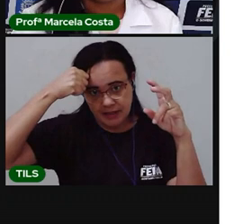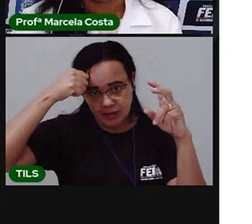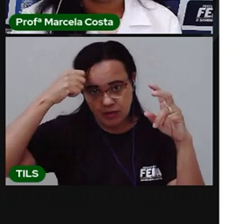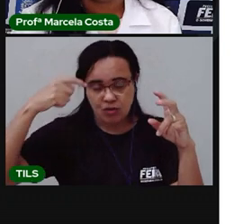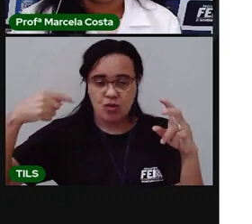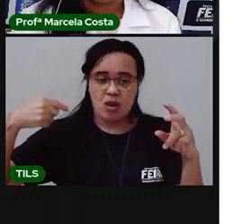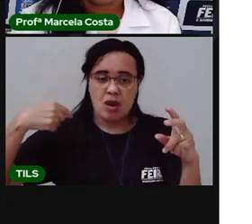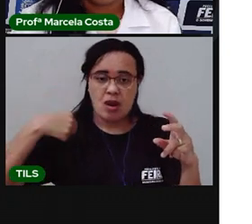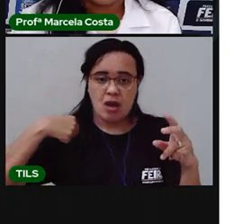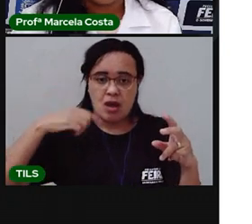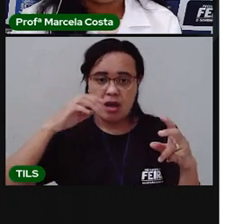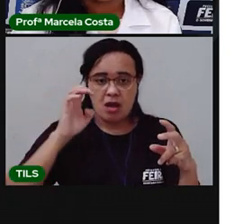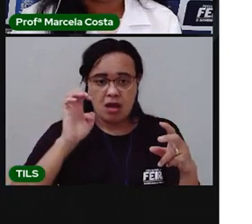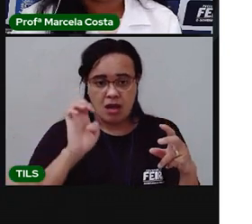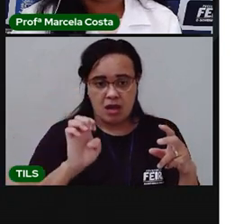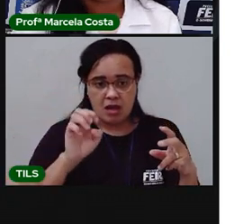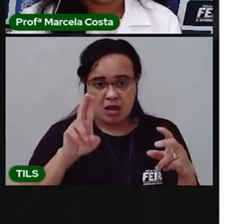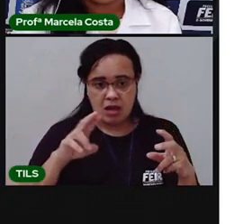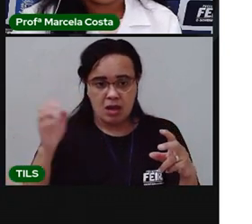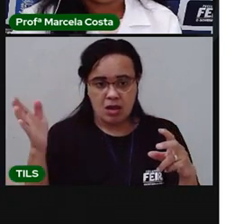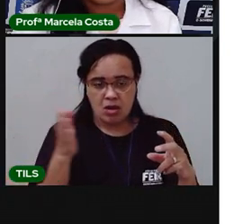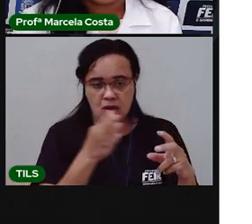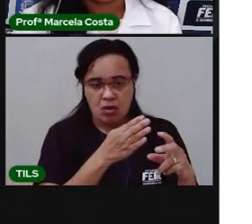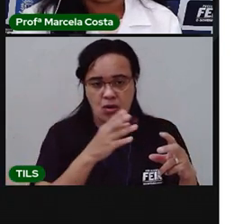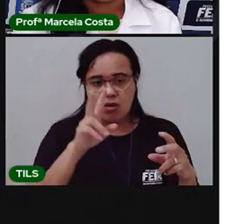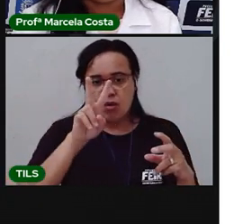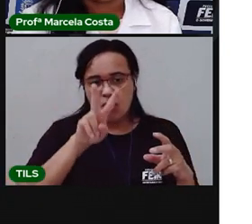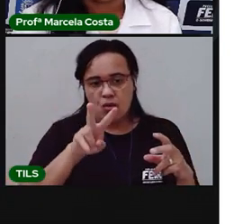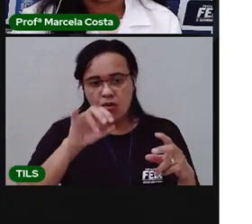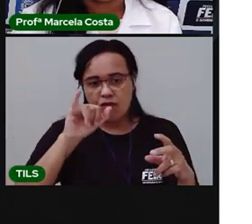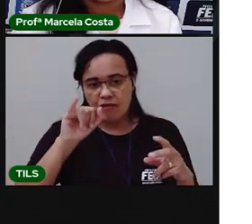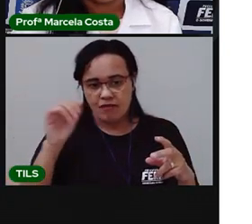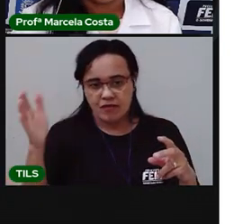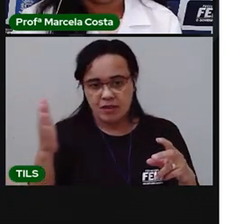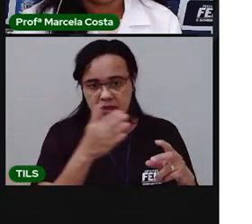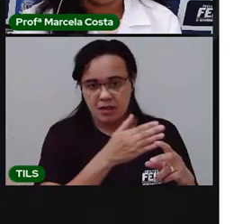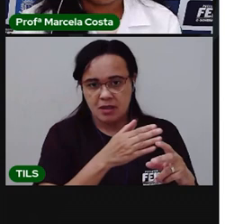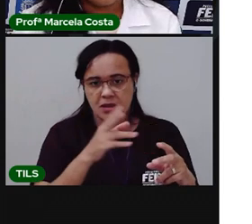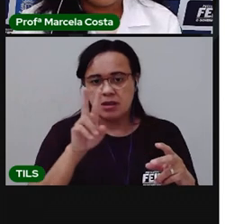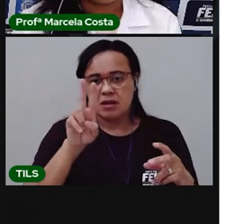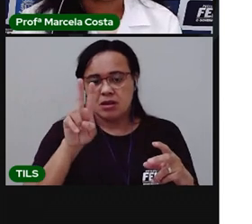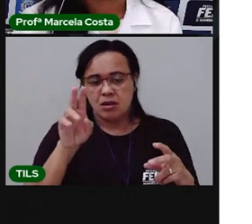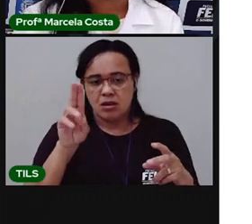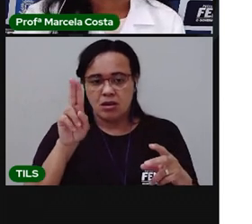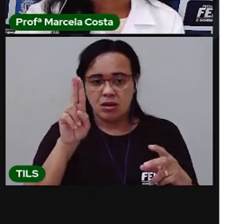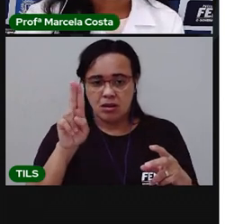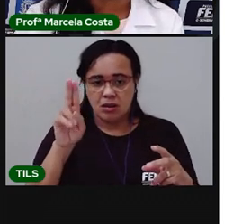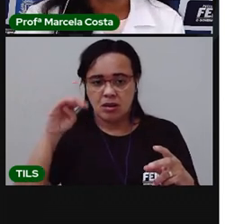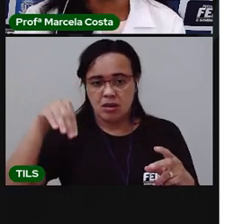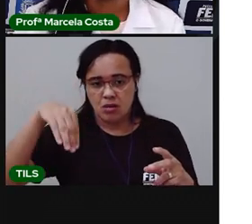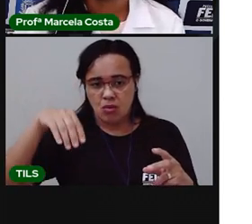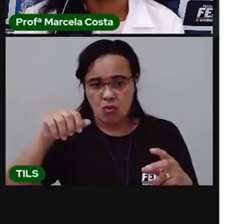uma barata. Eu vi uma barata.